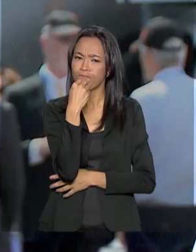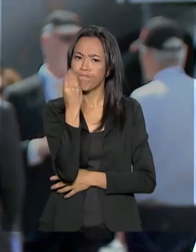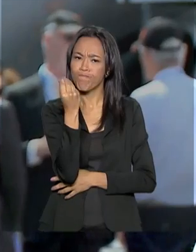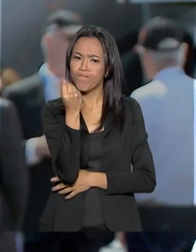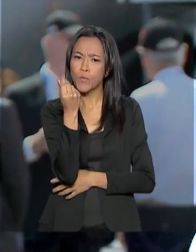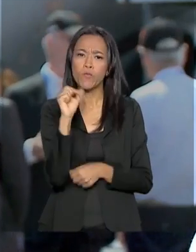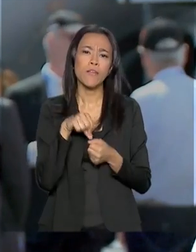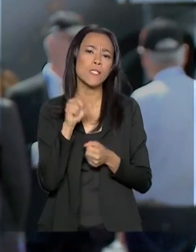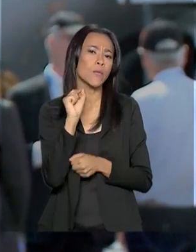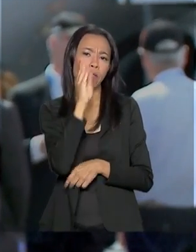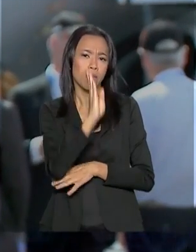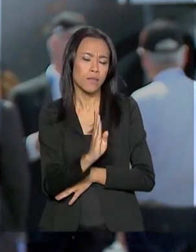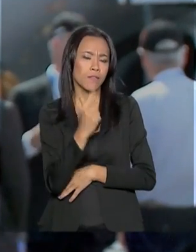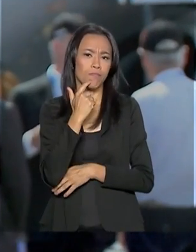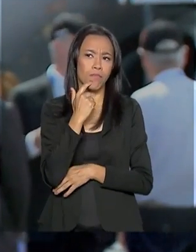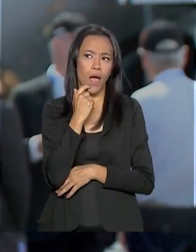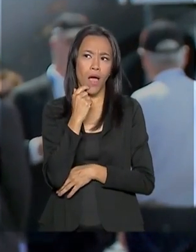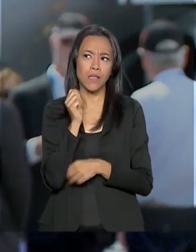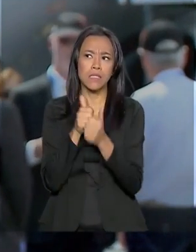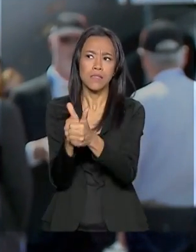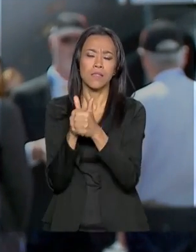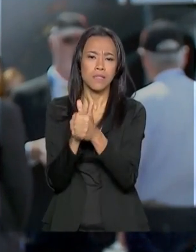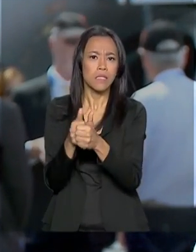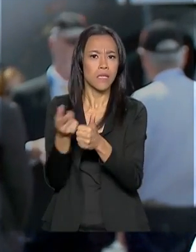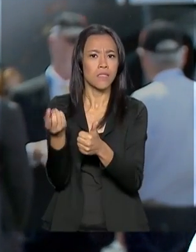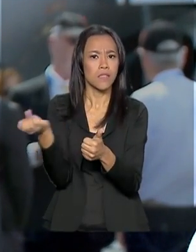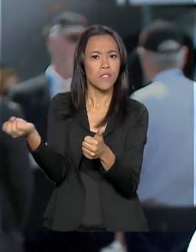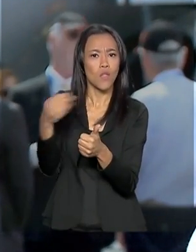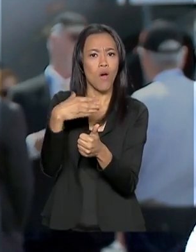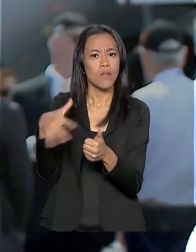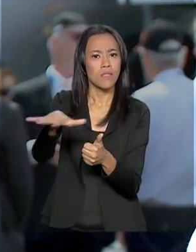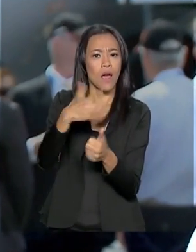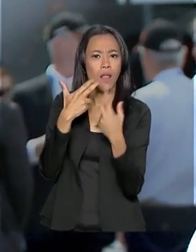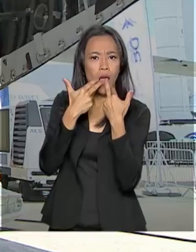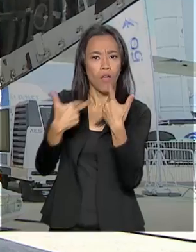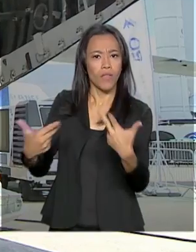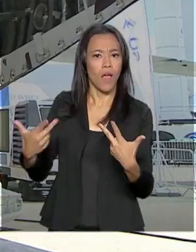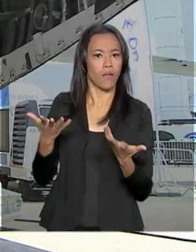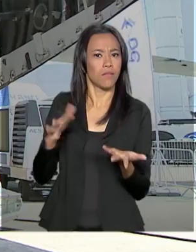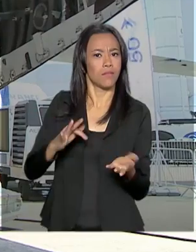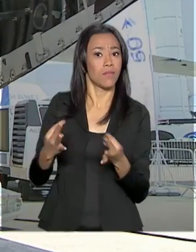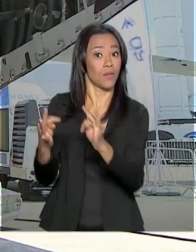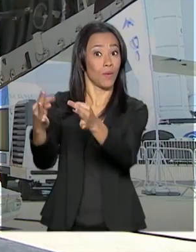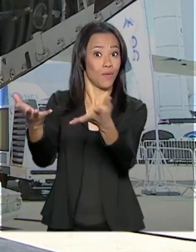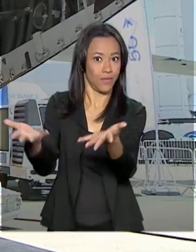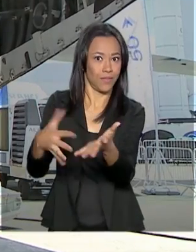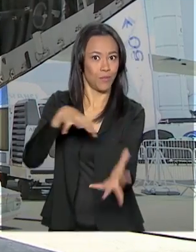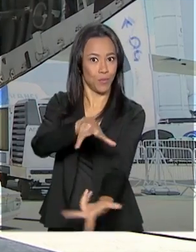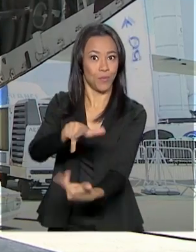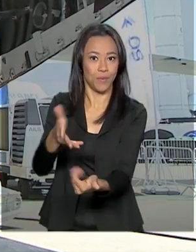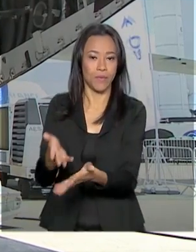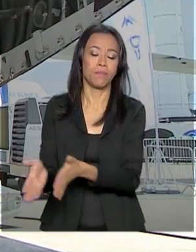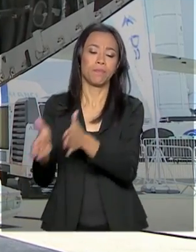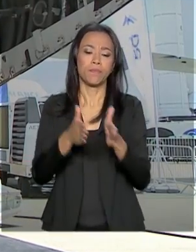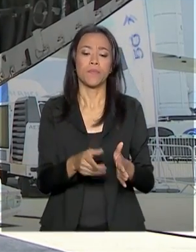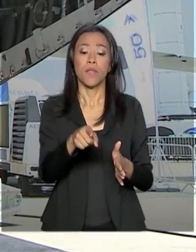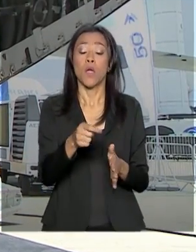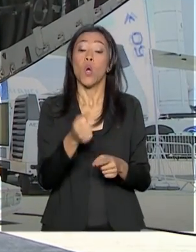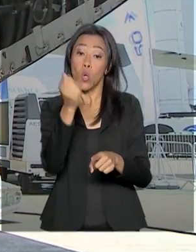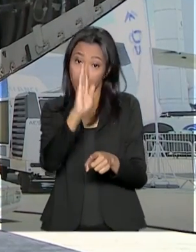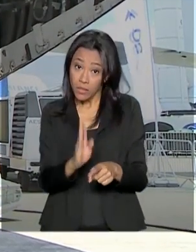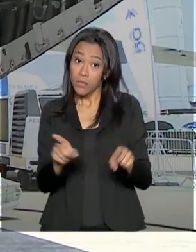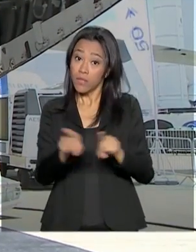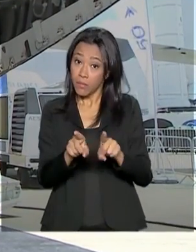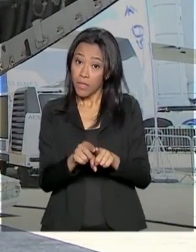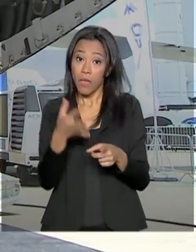no Brasil para acompanhar todo esse movimento no planeta. O Brasil também está presente no Paris Air